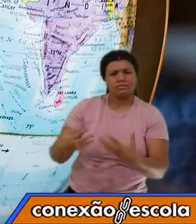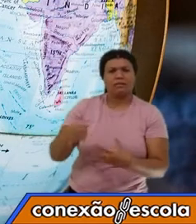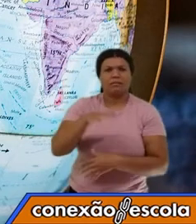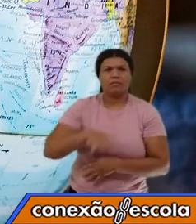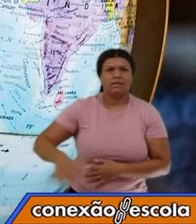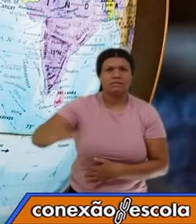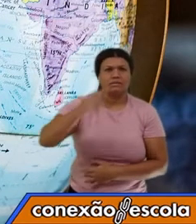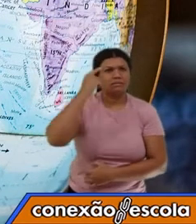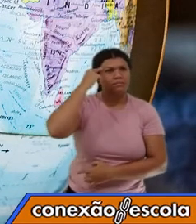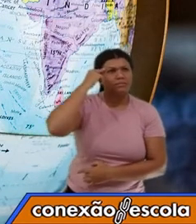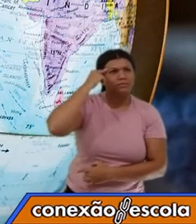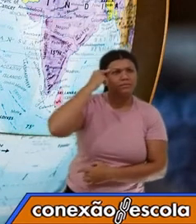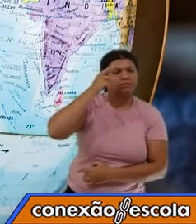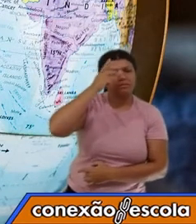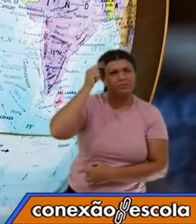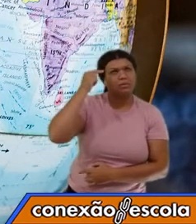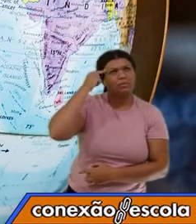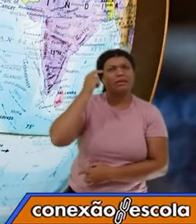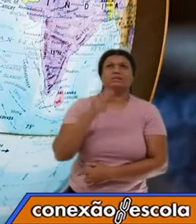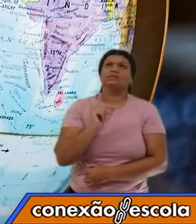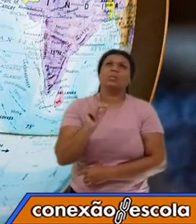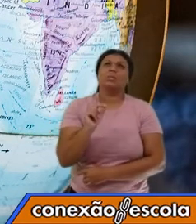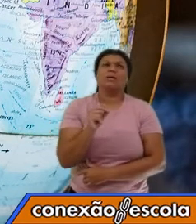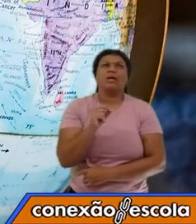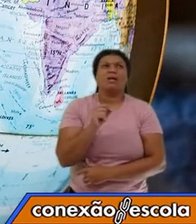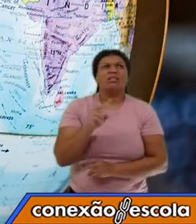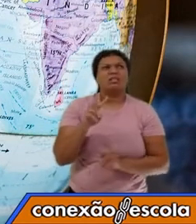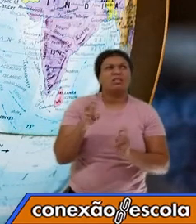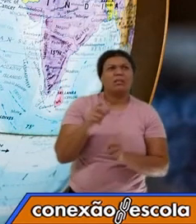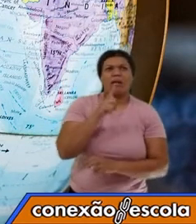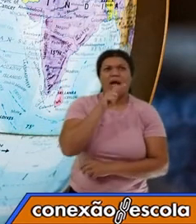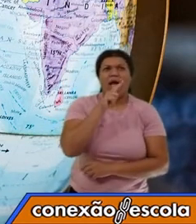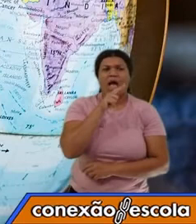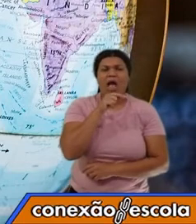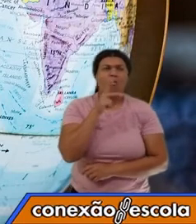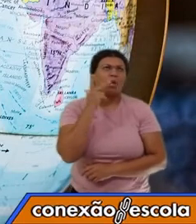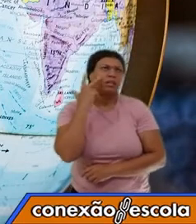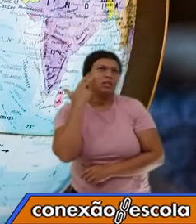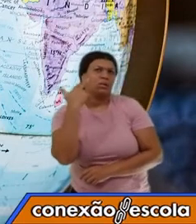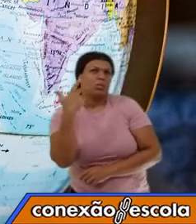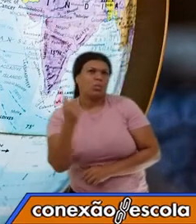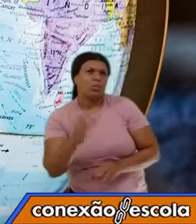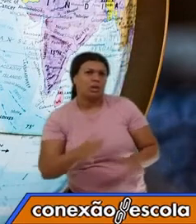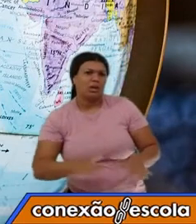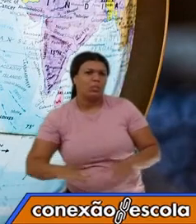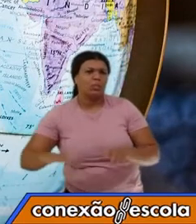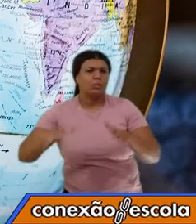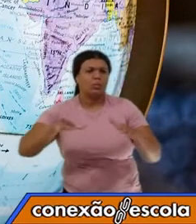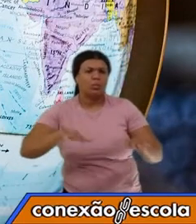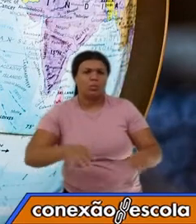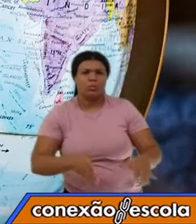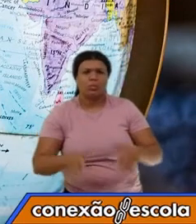pensam numa água tranquila, não é? Eu prefiro um rio de água tranquila,